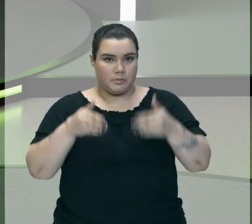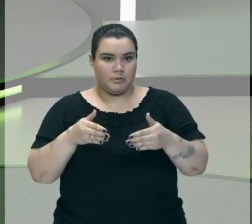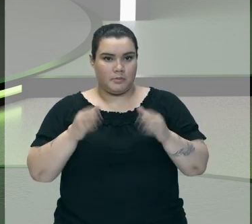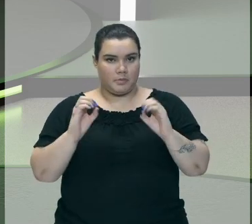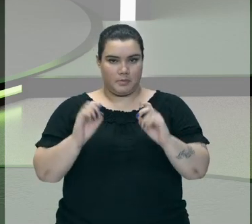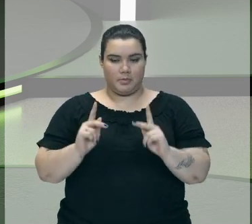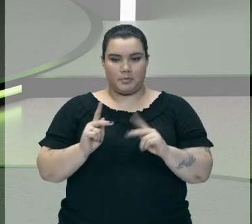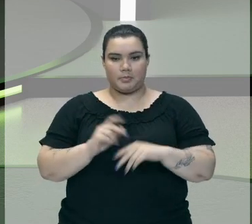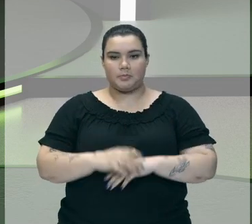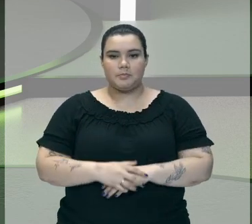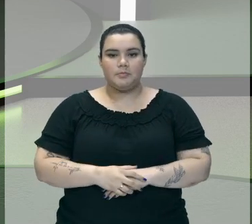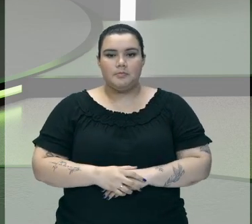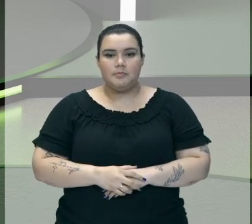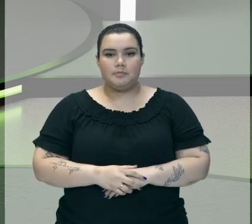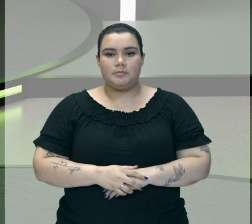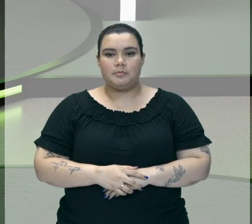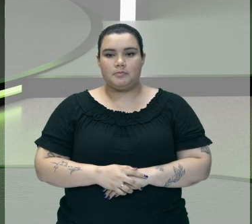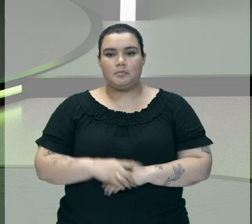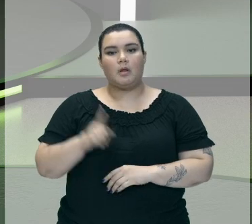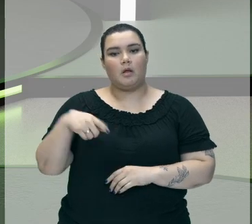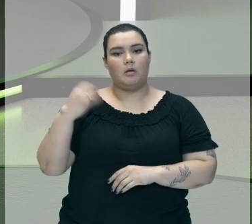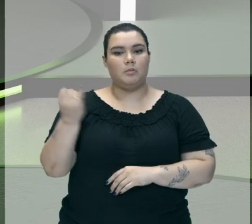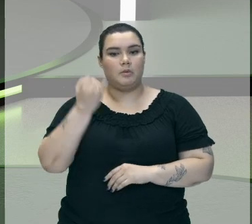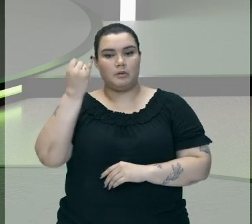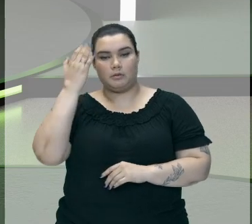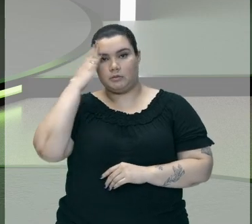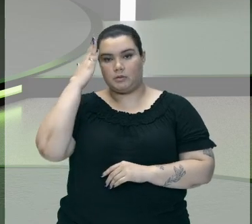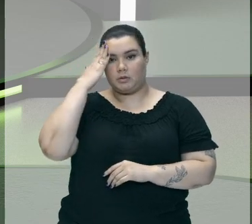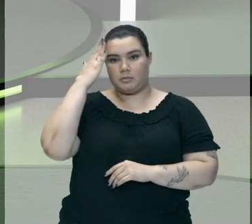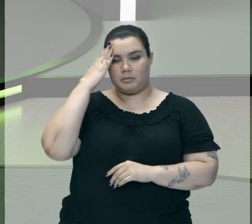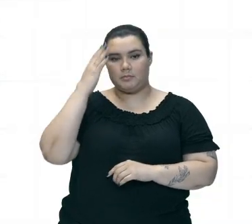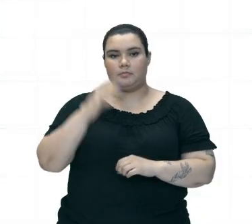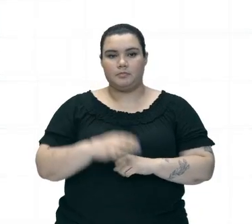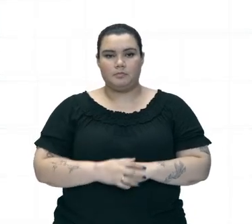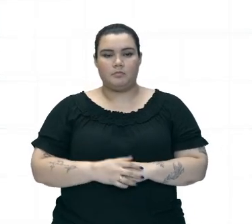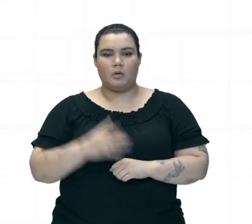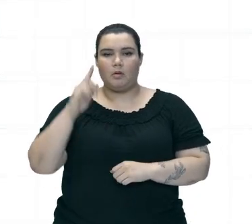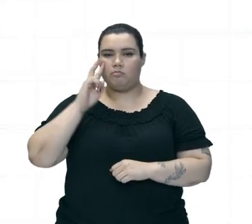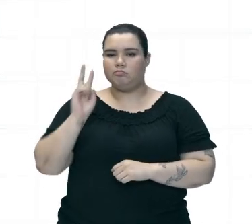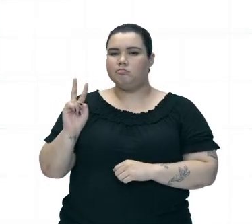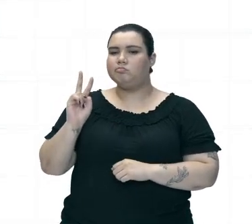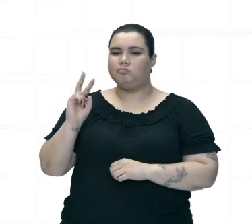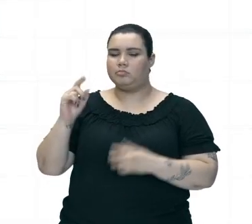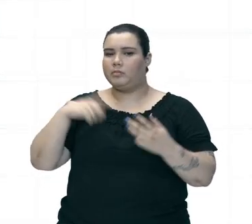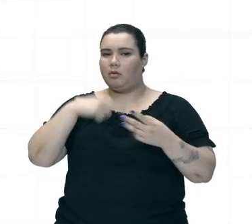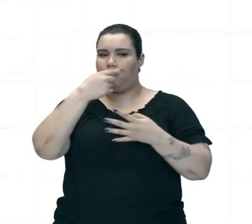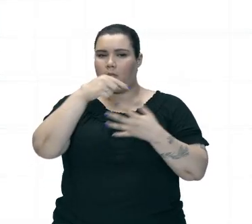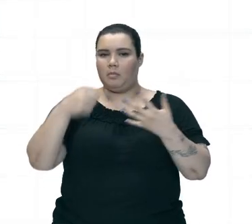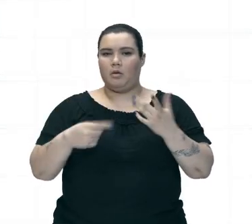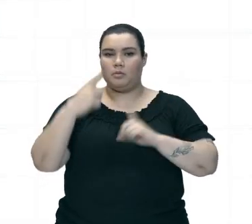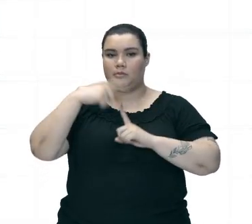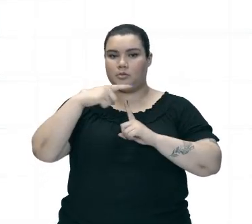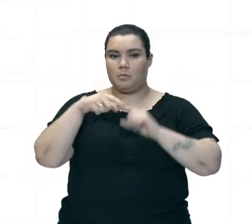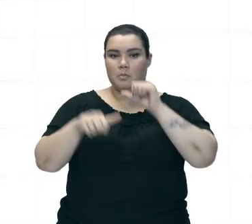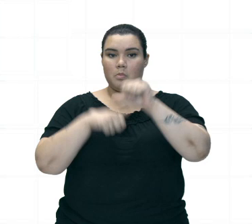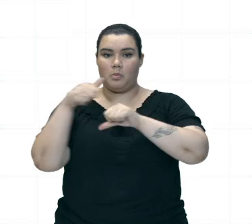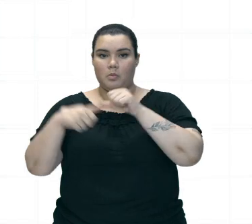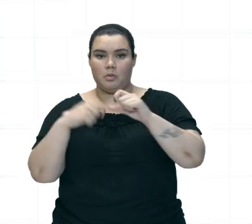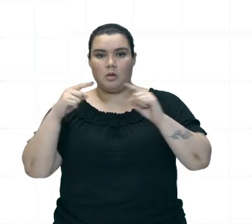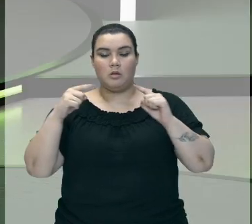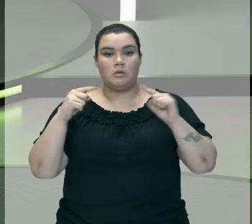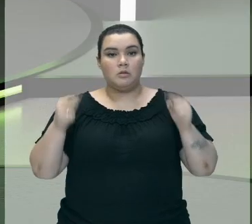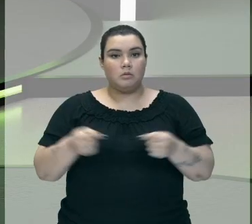Então importante Lembrar Sólido Líquido E gasoso E a gente vai